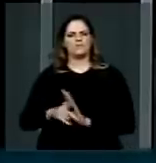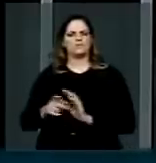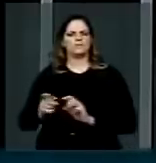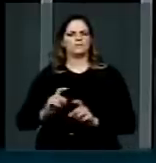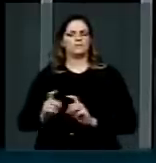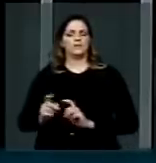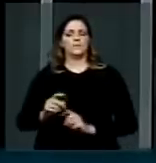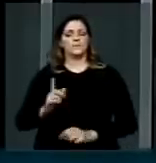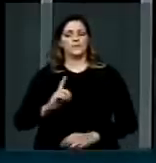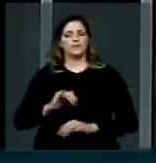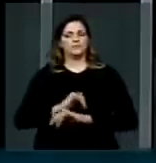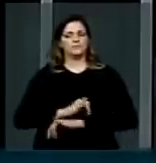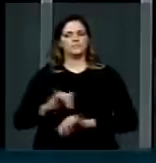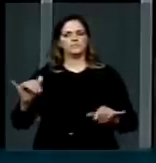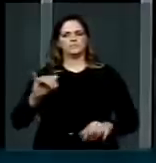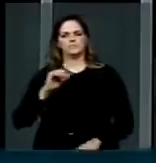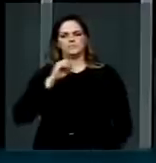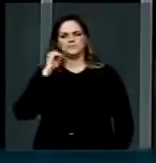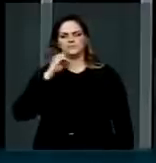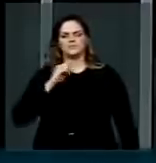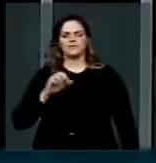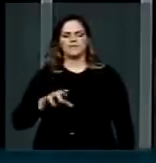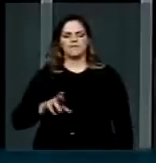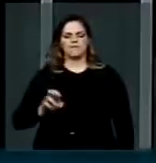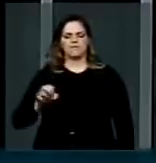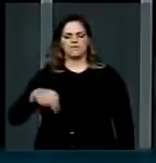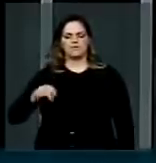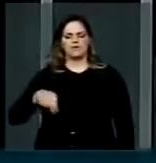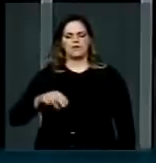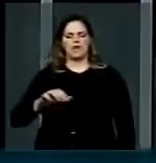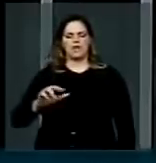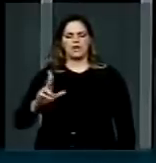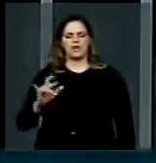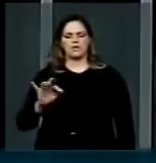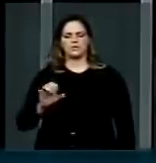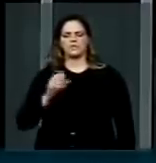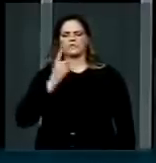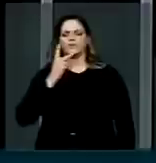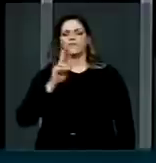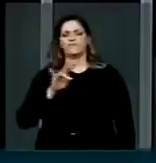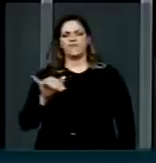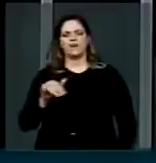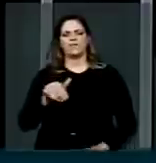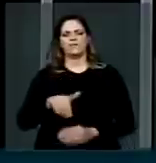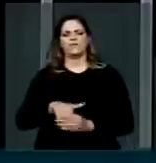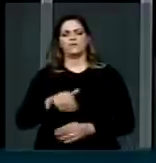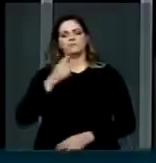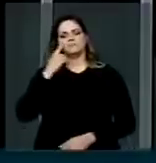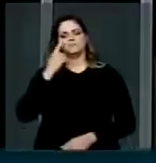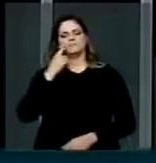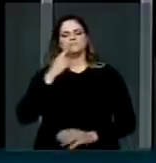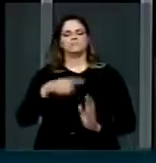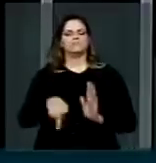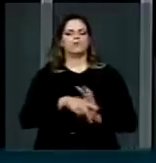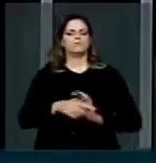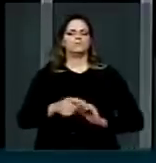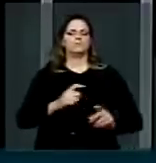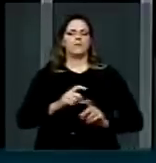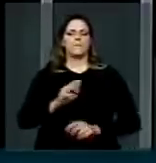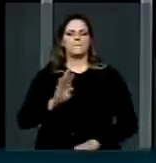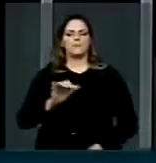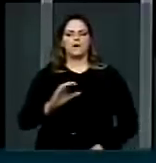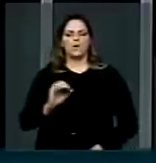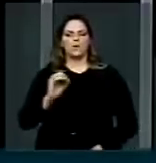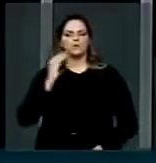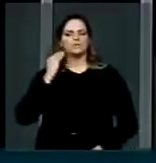Senado, o senador Renan Calheiros, dizendo que ele vai colocar em votação a autonomia do Banco Central. desde os